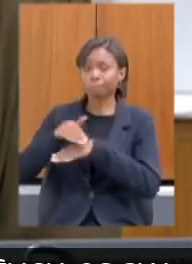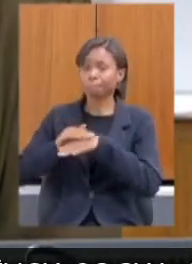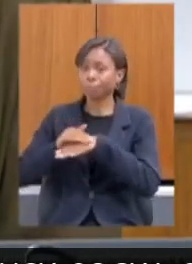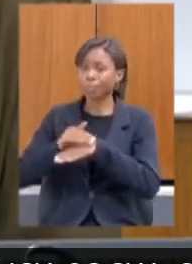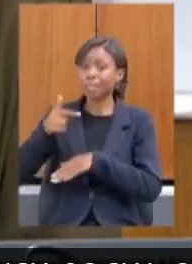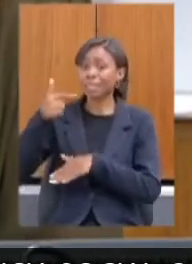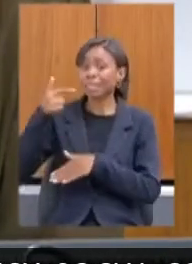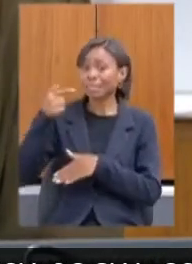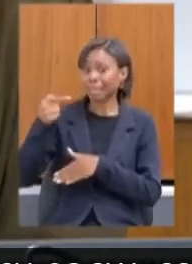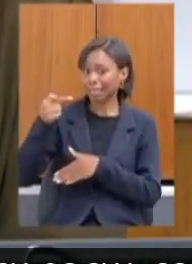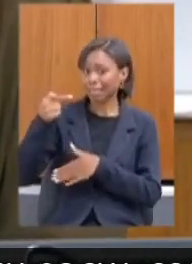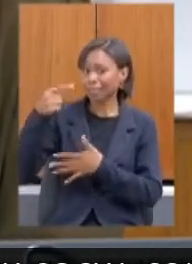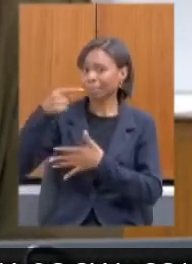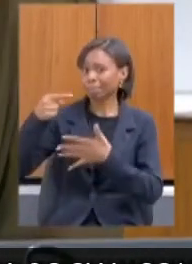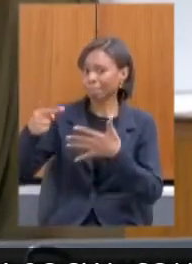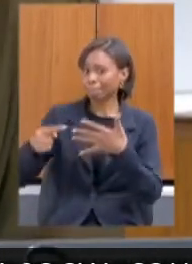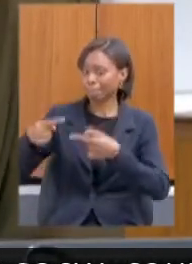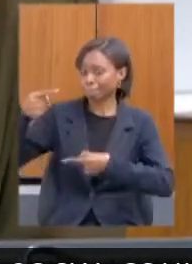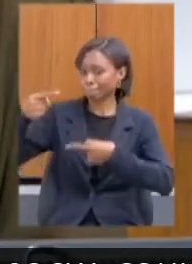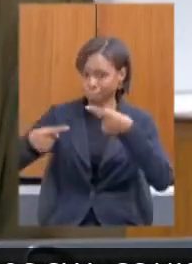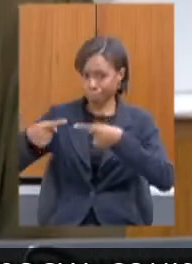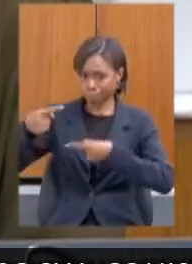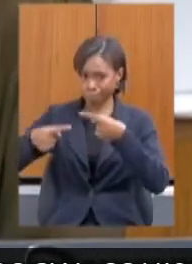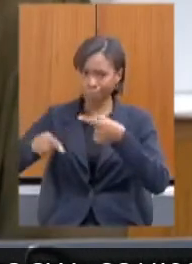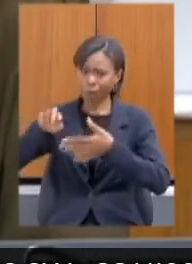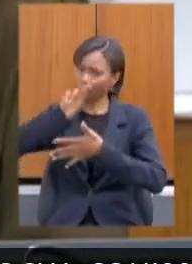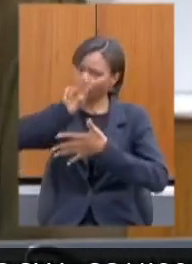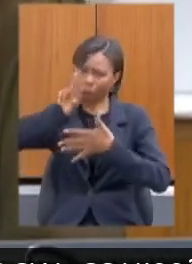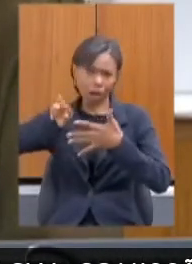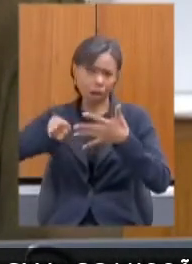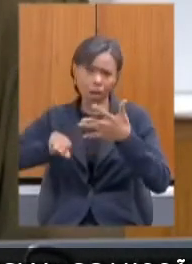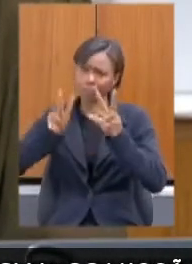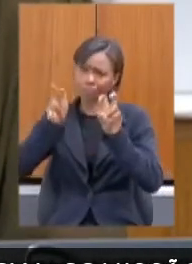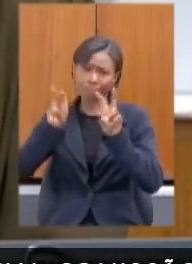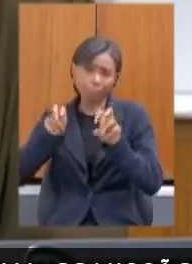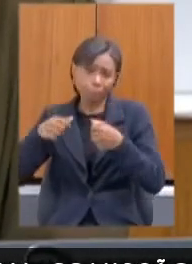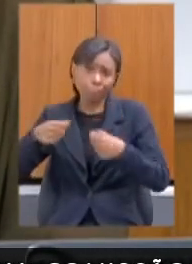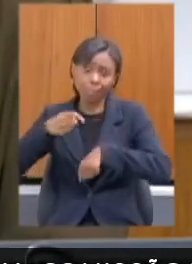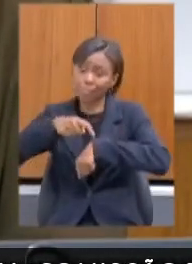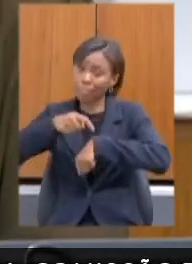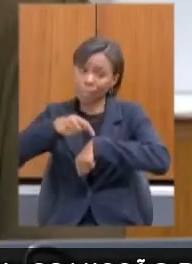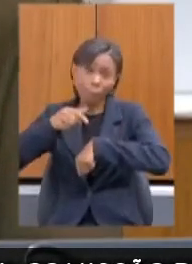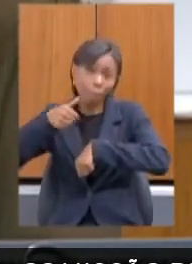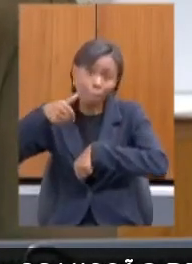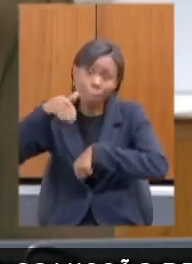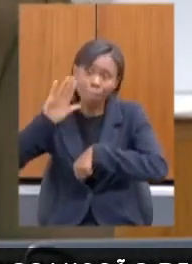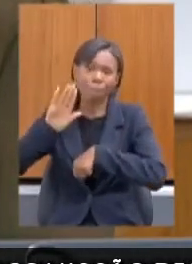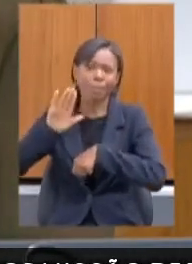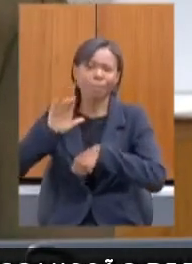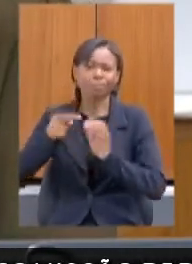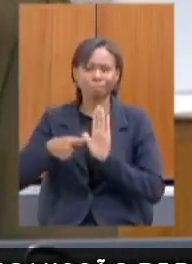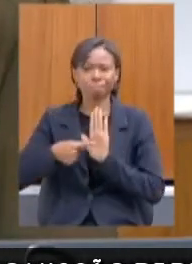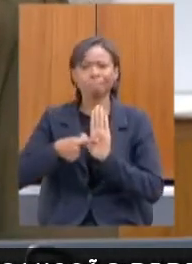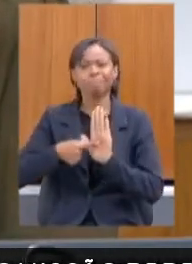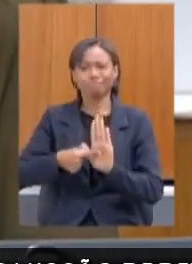são vários temas e que a gente precisa de um espaço maior, um tempo maior para apresentar as nossas